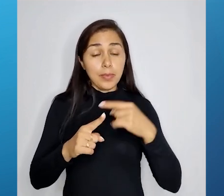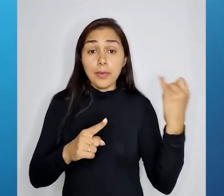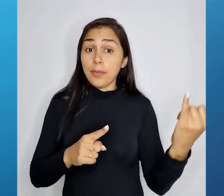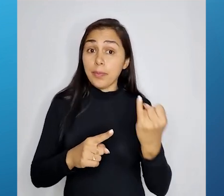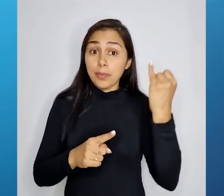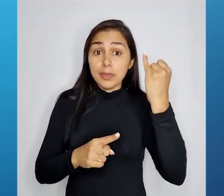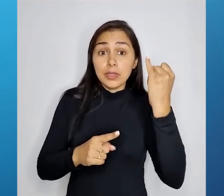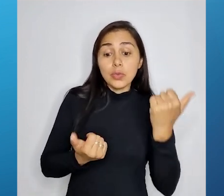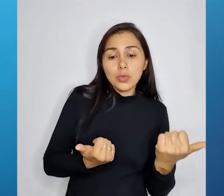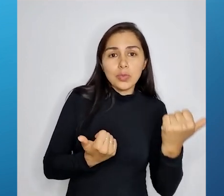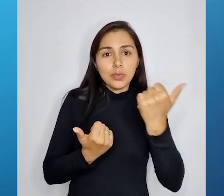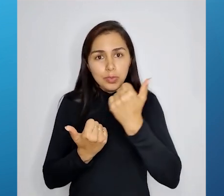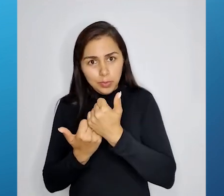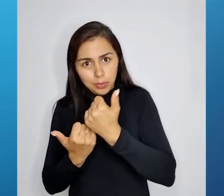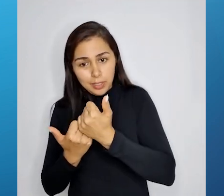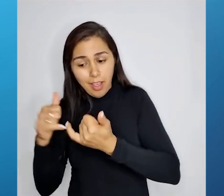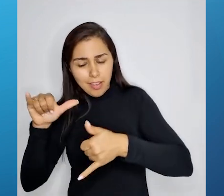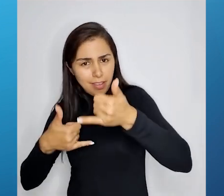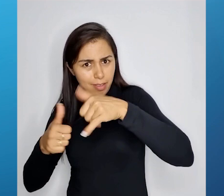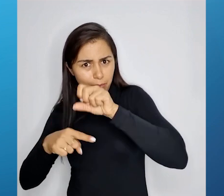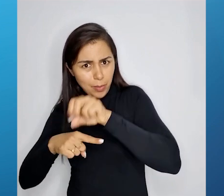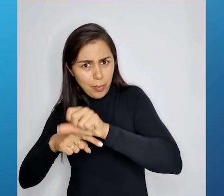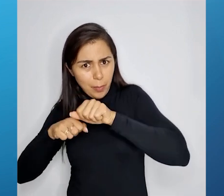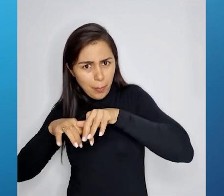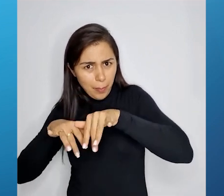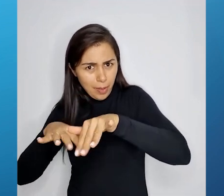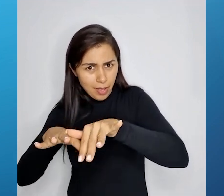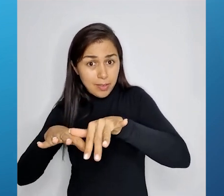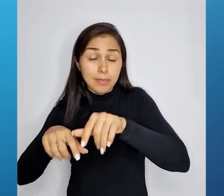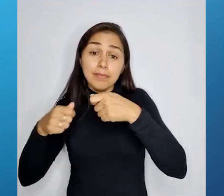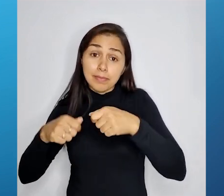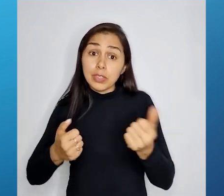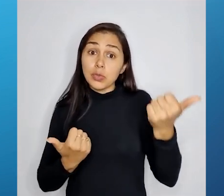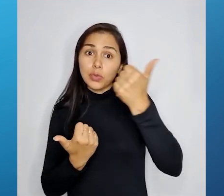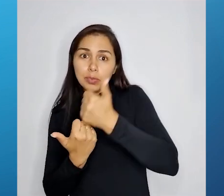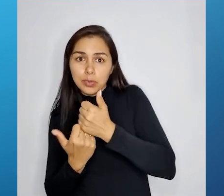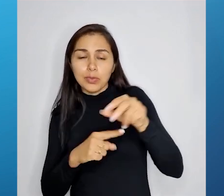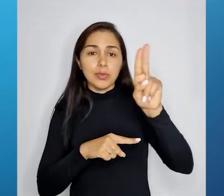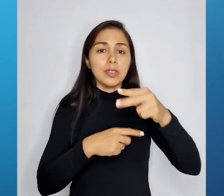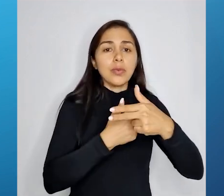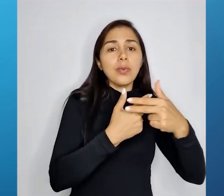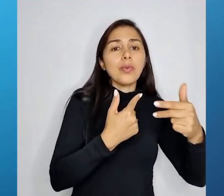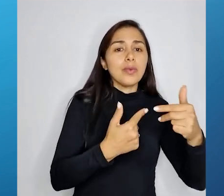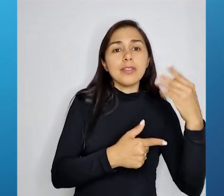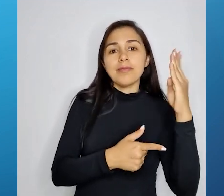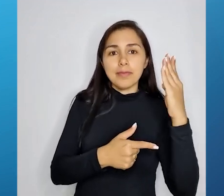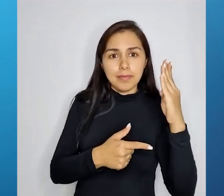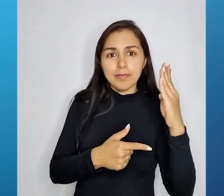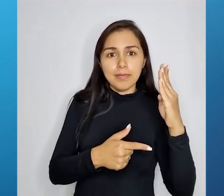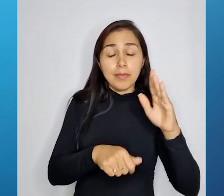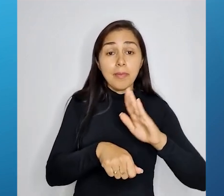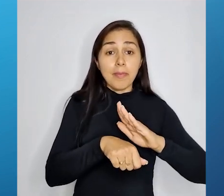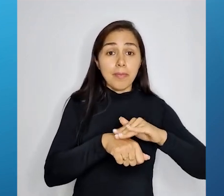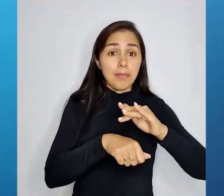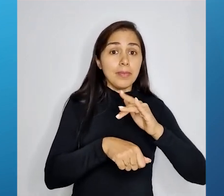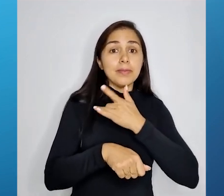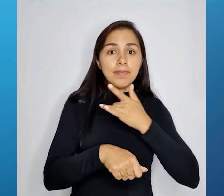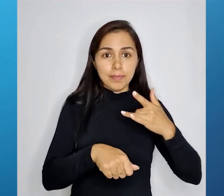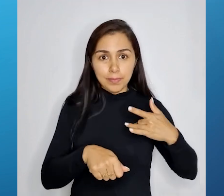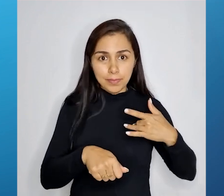produtos menos nocivos. E também os OGM, que são os organismos transgênicos, é uma parte muito importante da biotecnologia